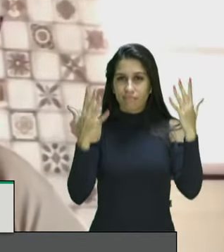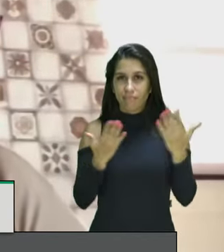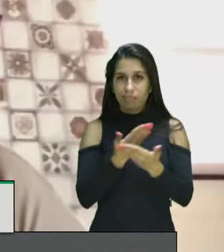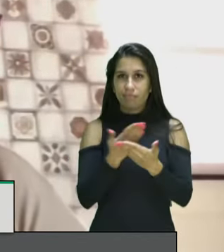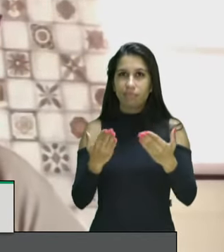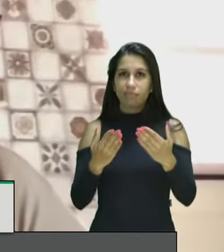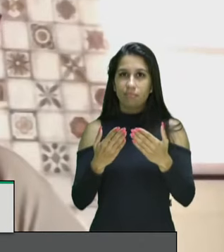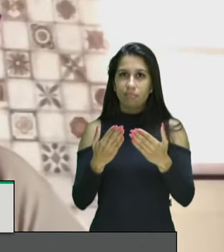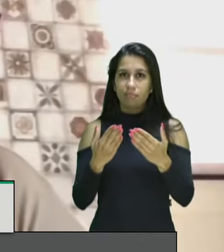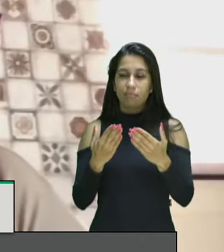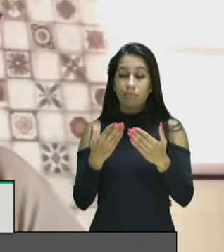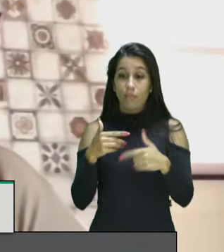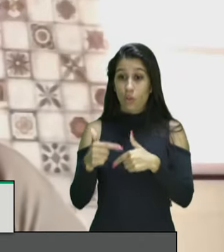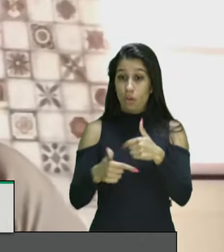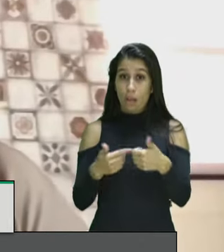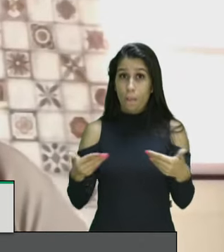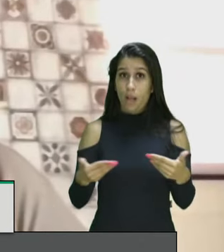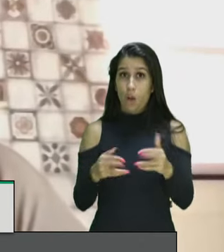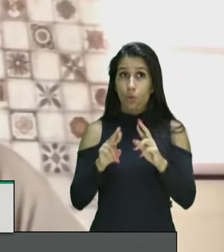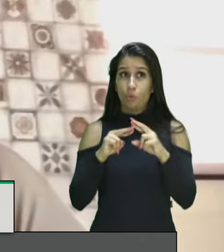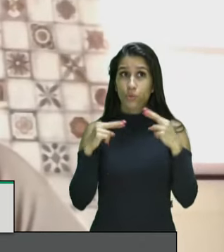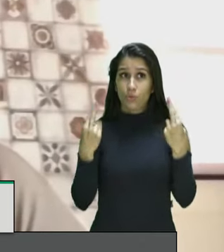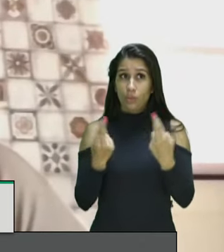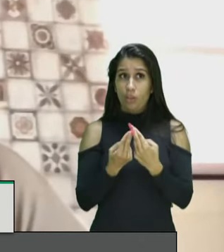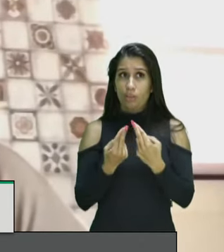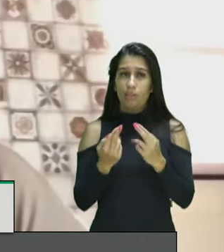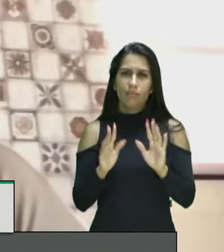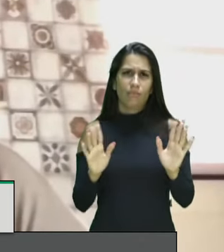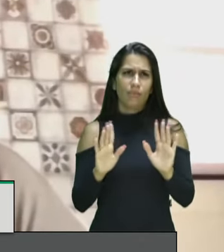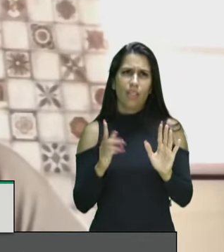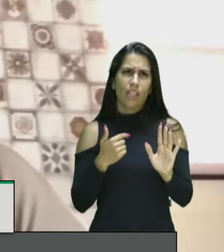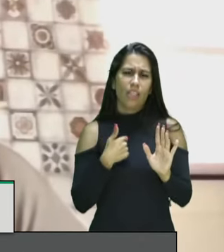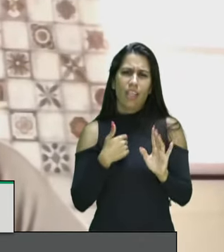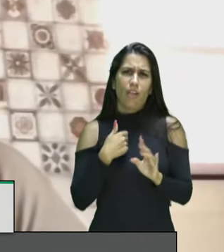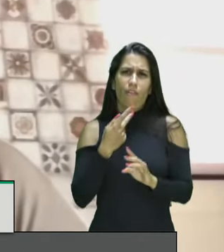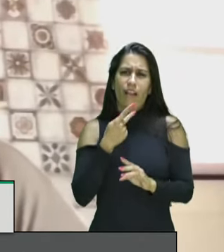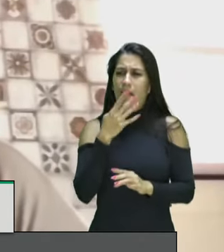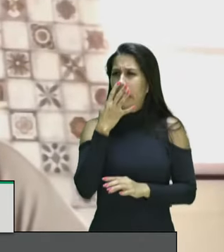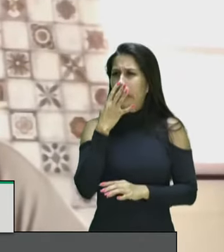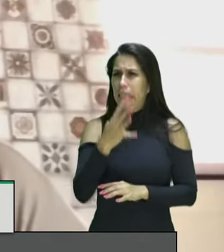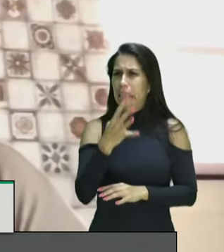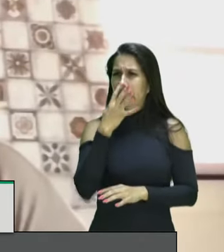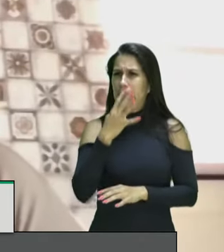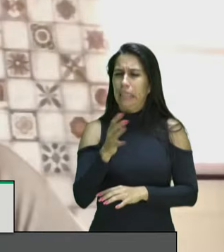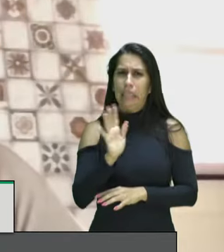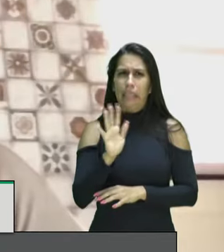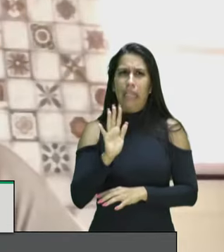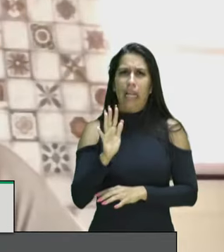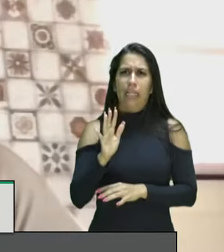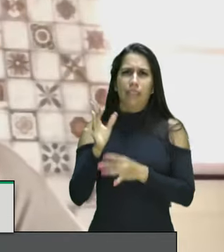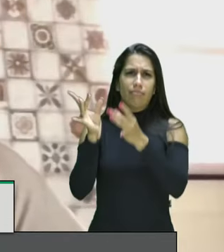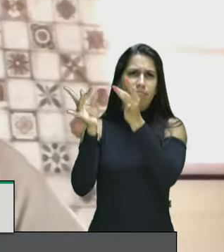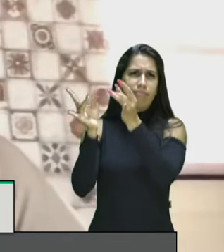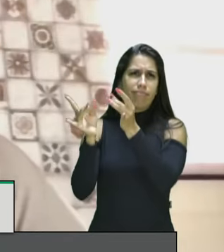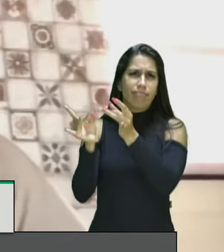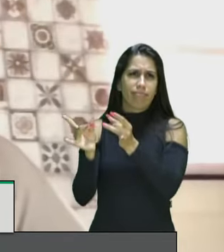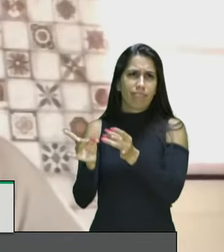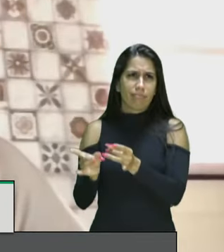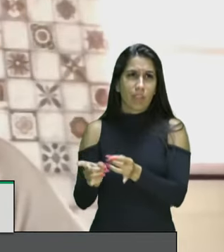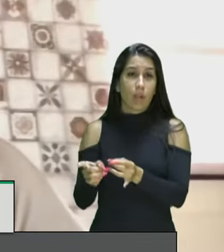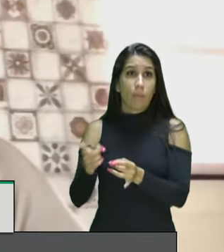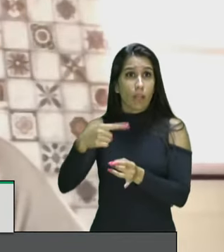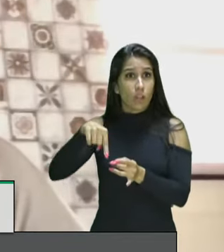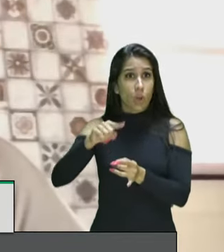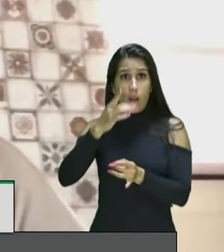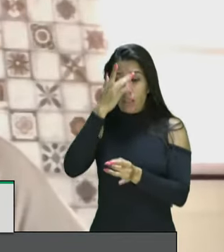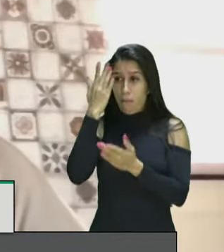audiência hoje não vou me deter a nenhuma denúncia a nenhum desses detalhes porque as pessoas todas que me antecederam e